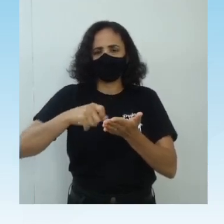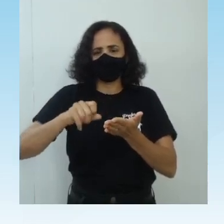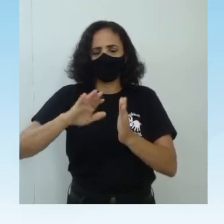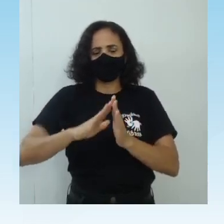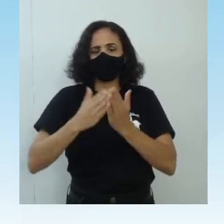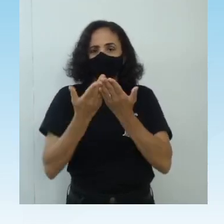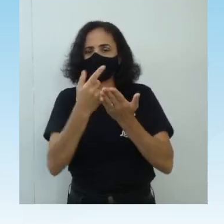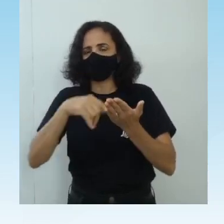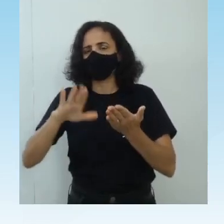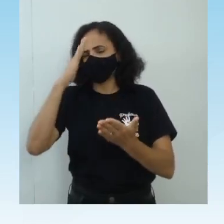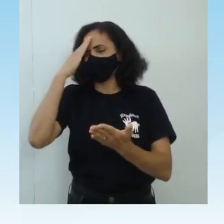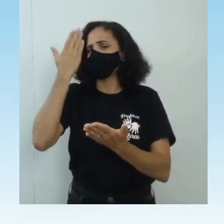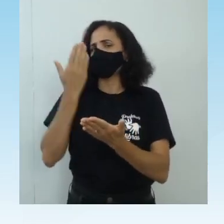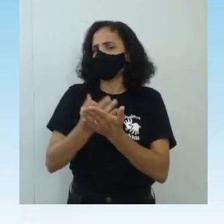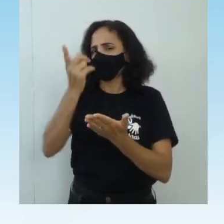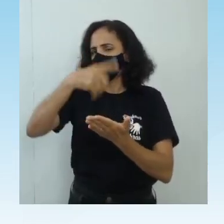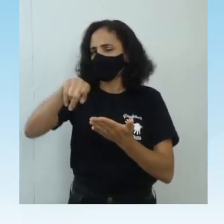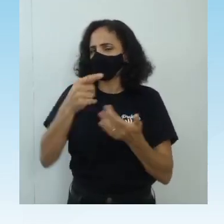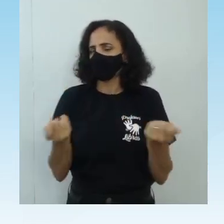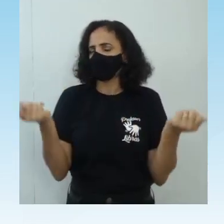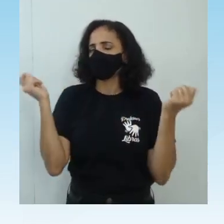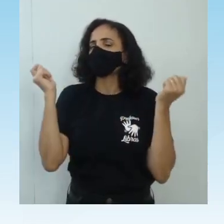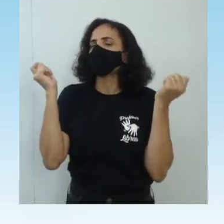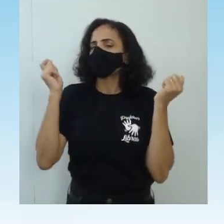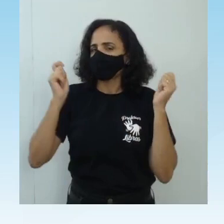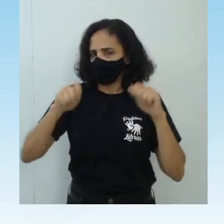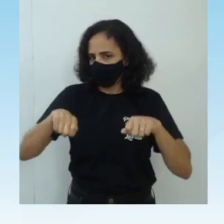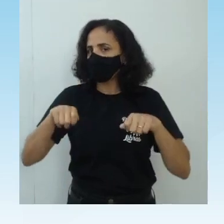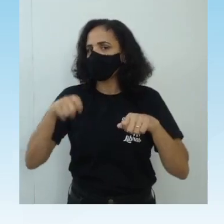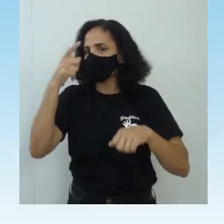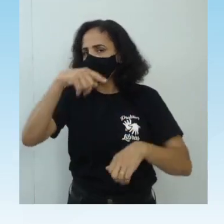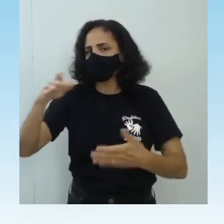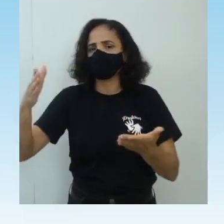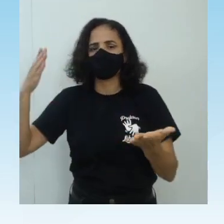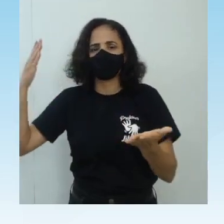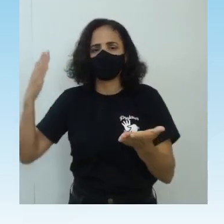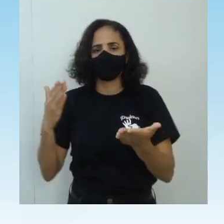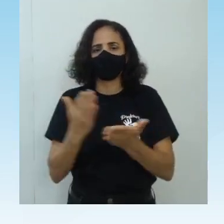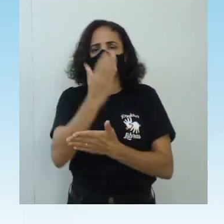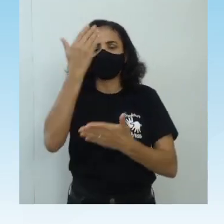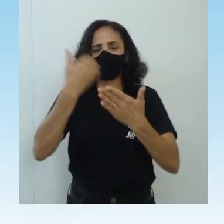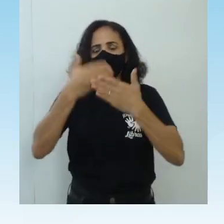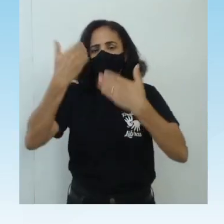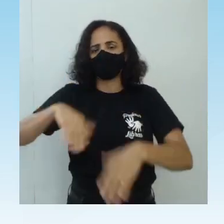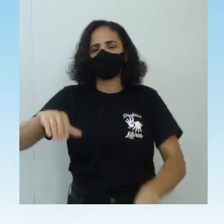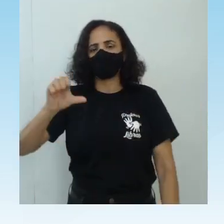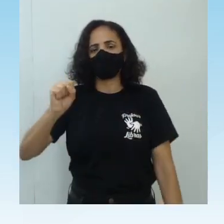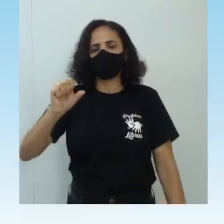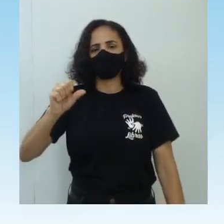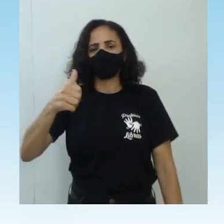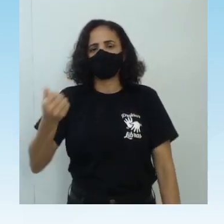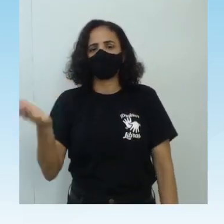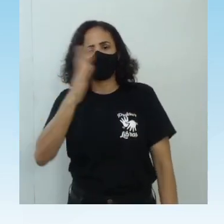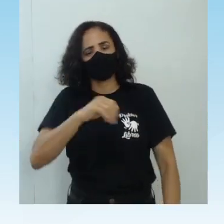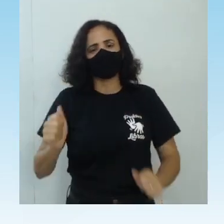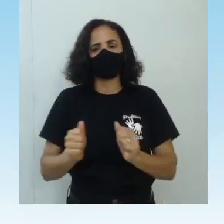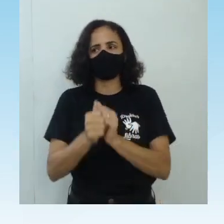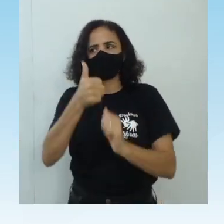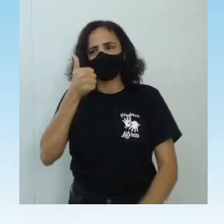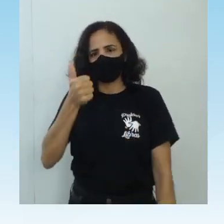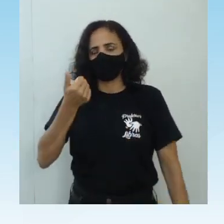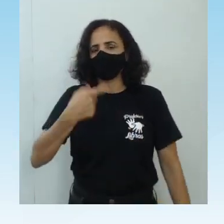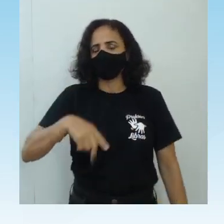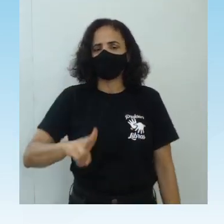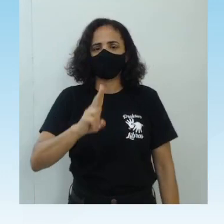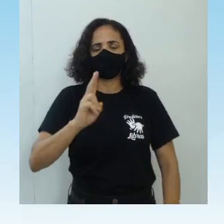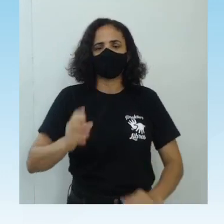porque acredito que você será muito bem sucedido nessa prova. Então vamos juntos? Galera, vamos